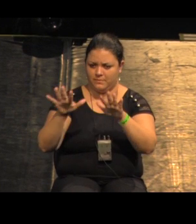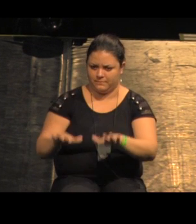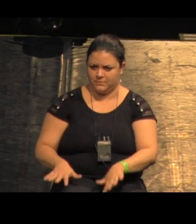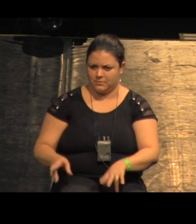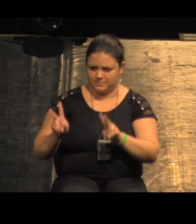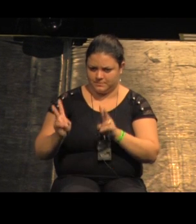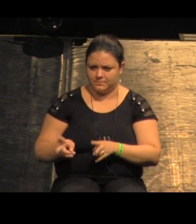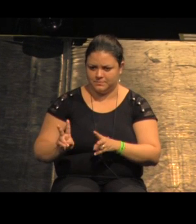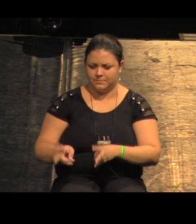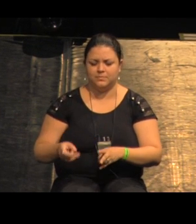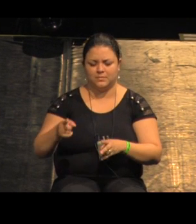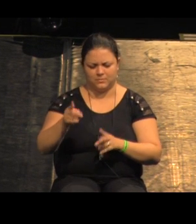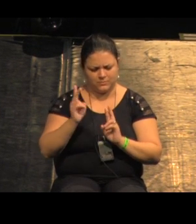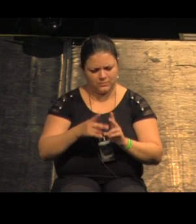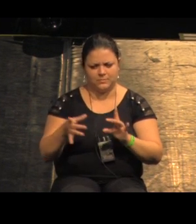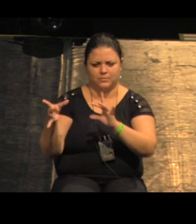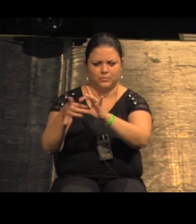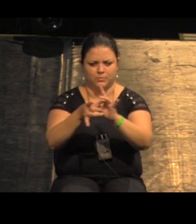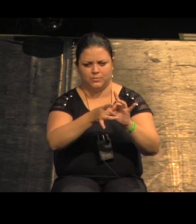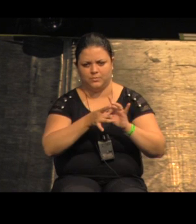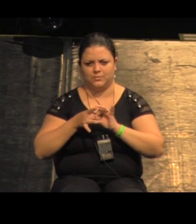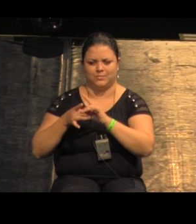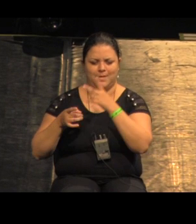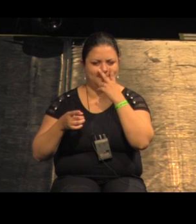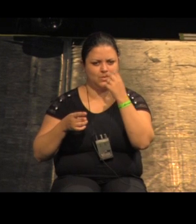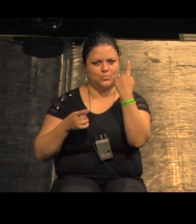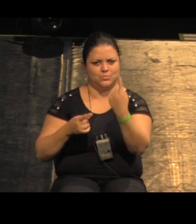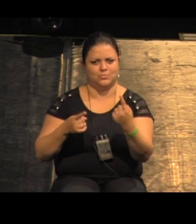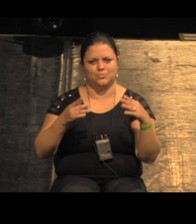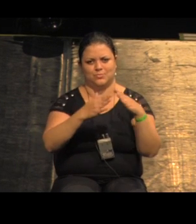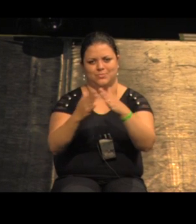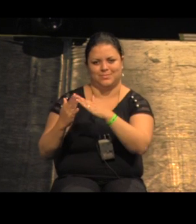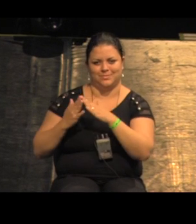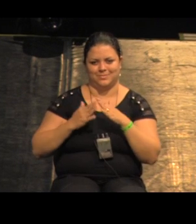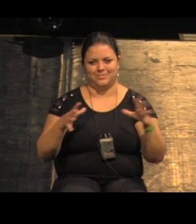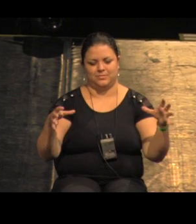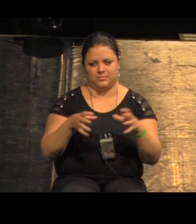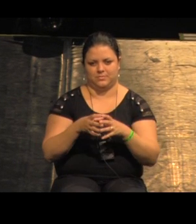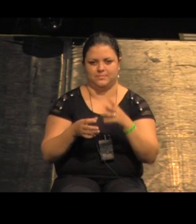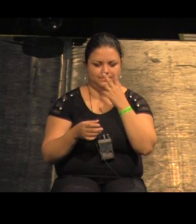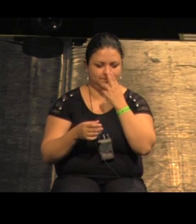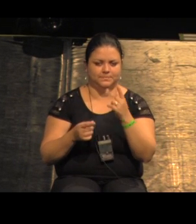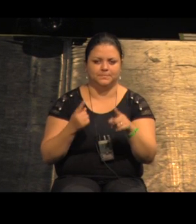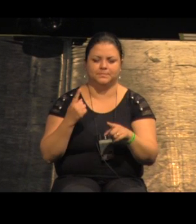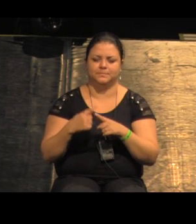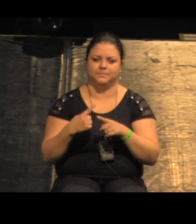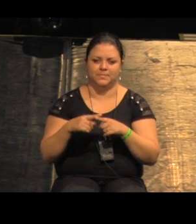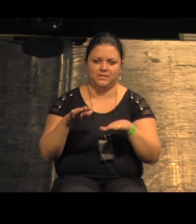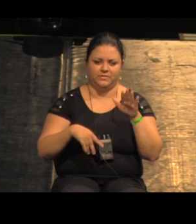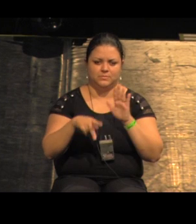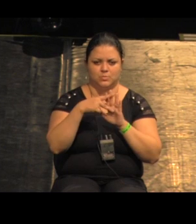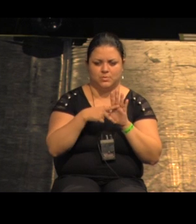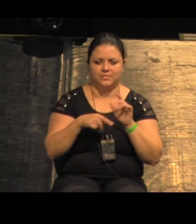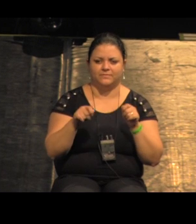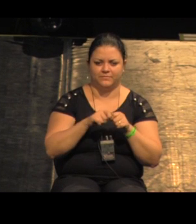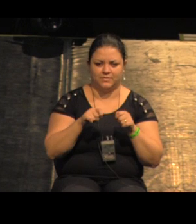continuassem com seus laços continuassem se sentindo uma única comunidade porque um problema desses programas é que você faz o primeiro e fecha com